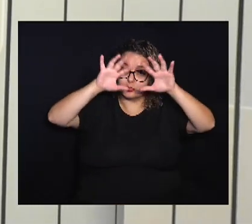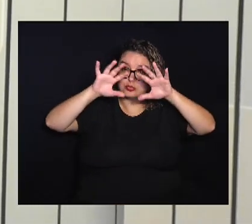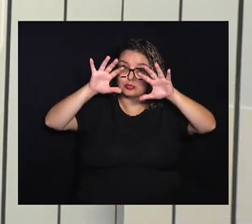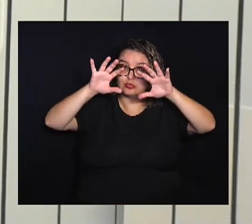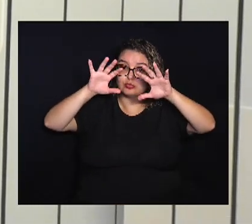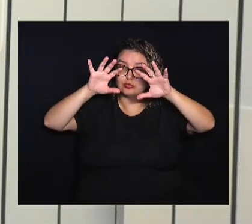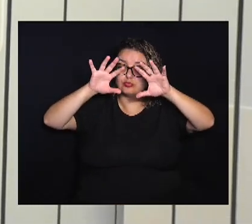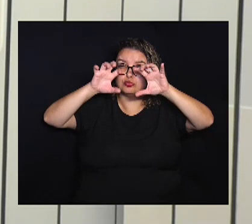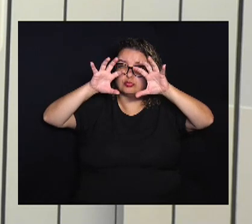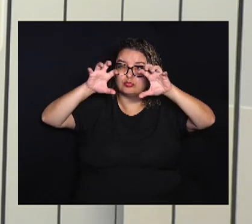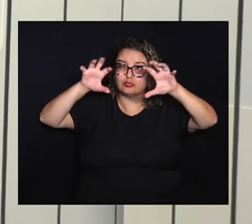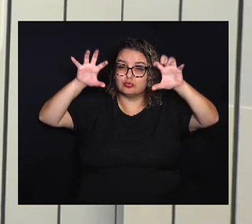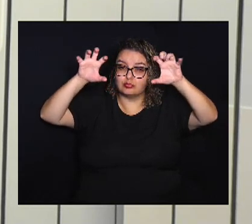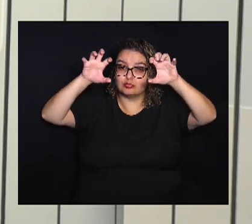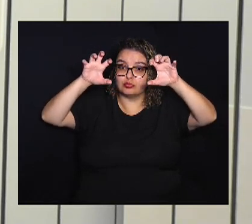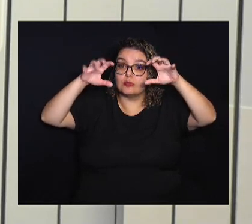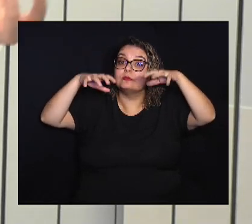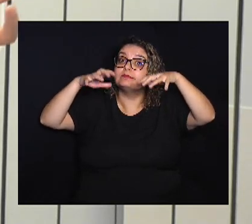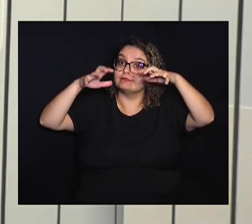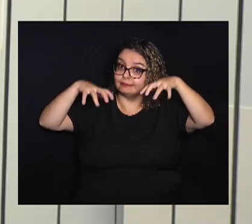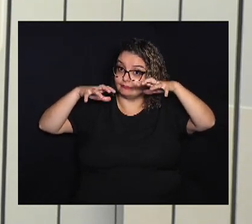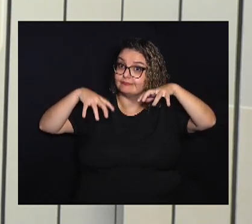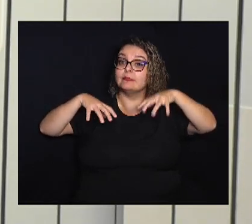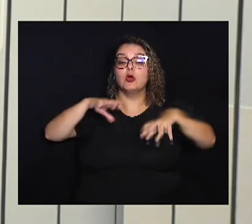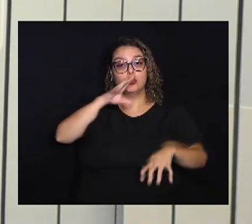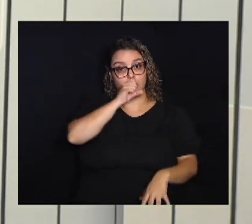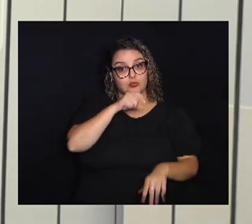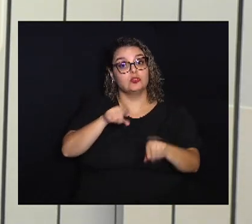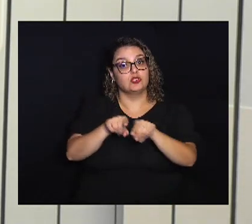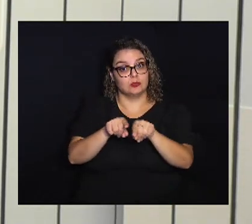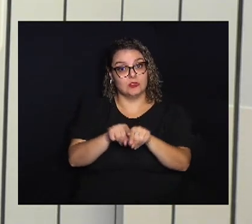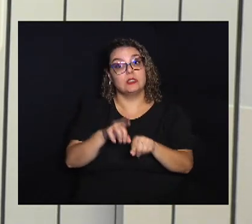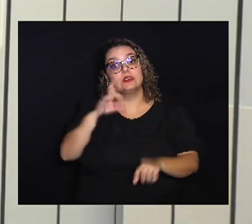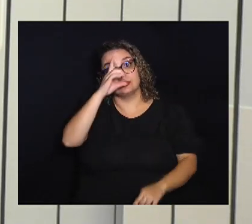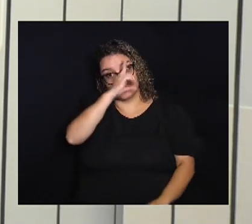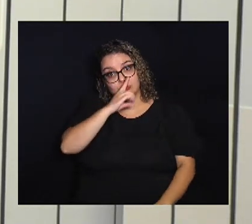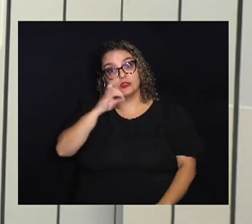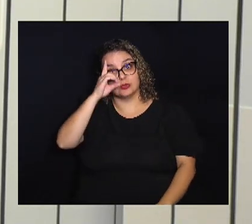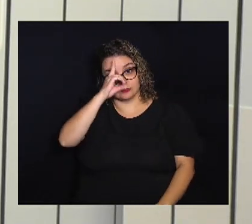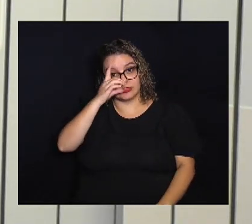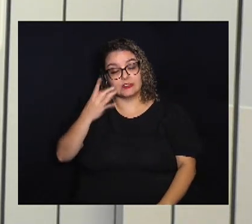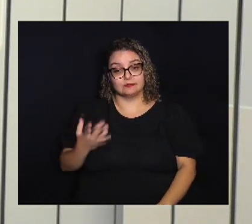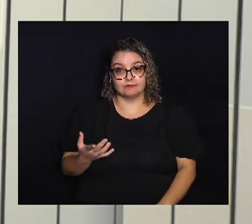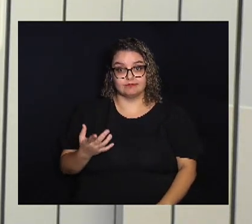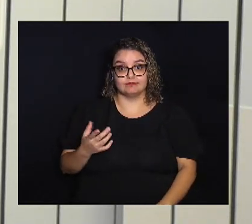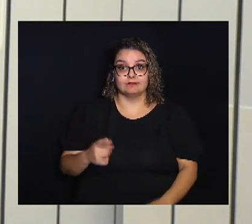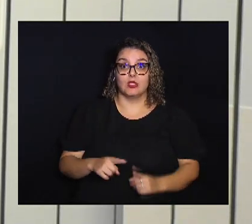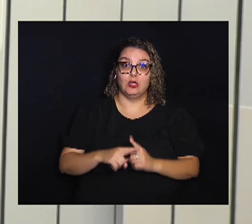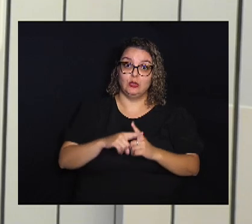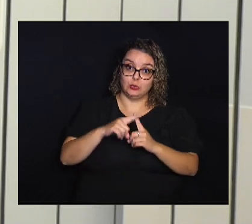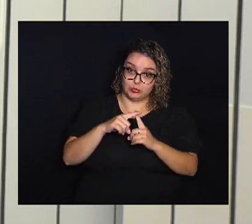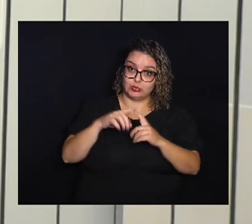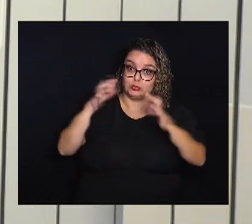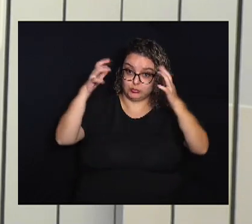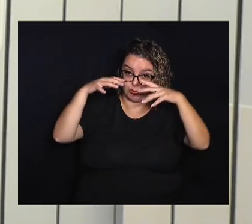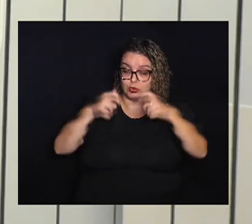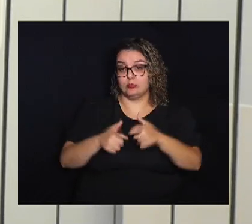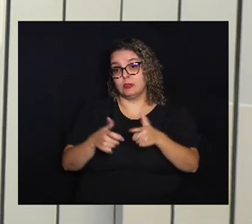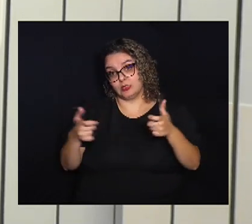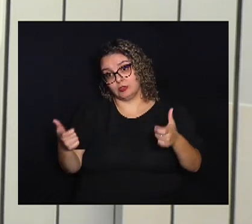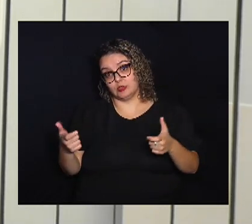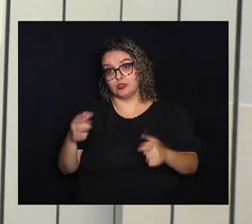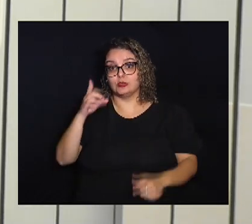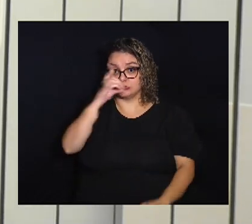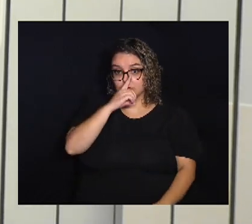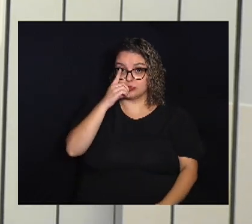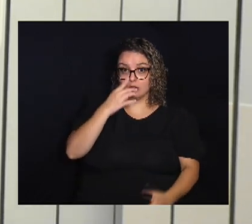nuvens E chuvoso Tanto no sábado Quanto no domingo A intensidade da chuva Deve ser maior No domingo Em